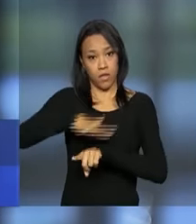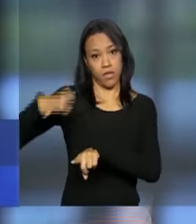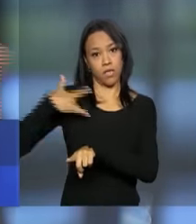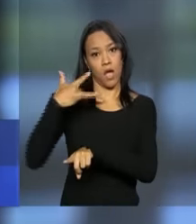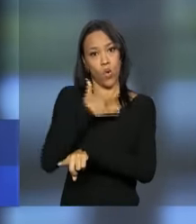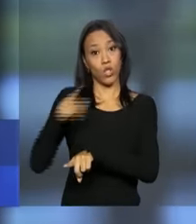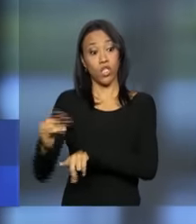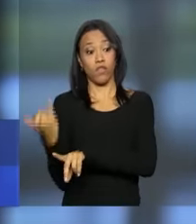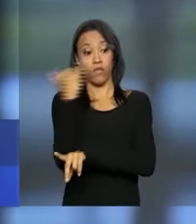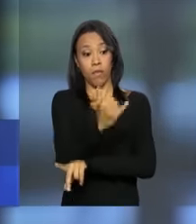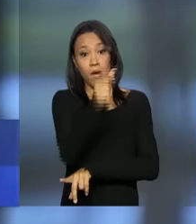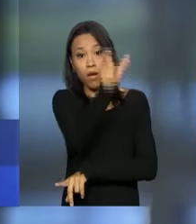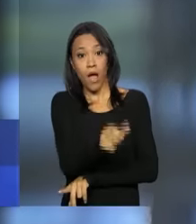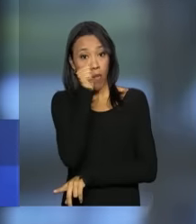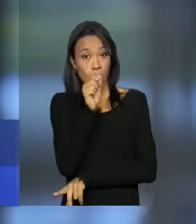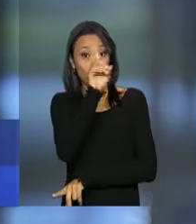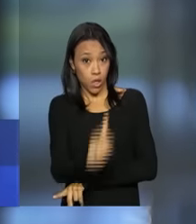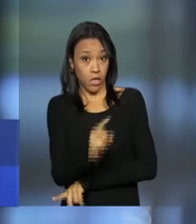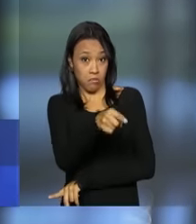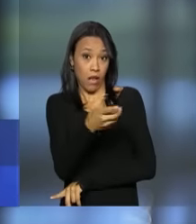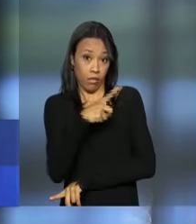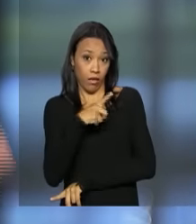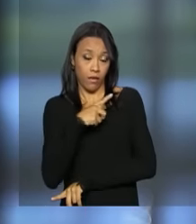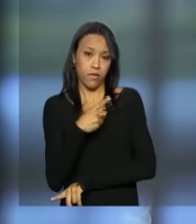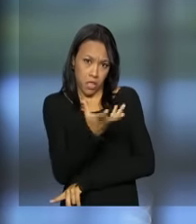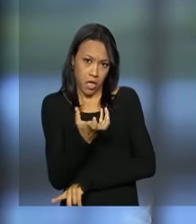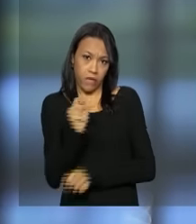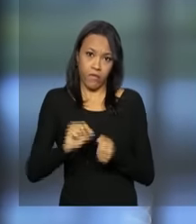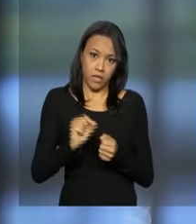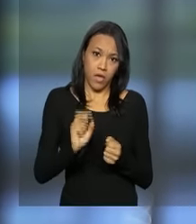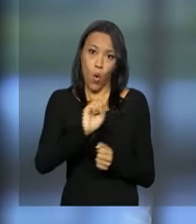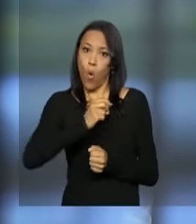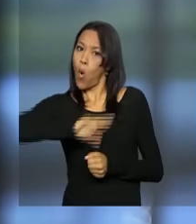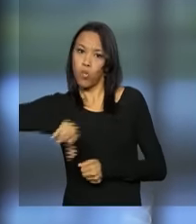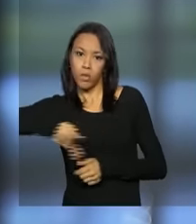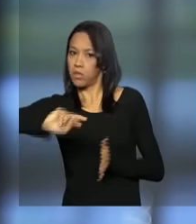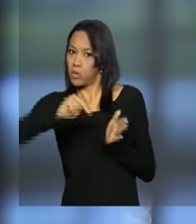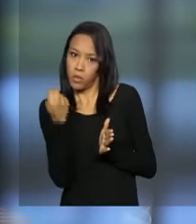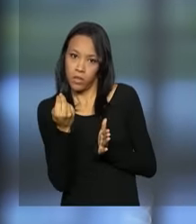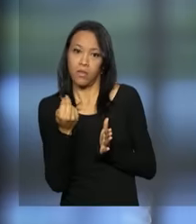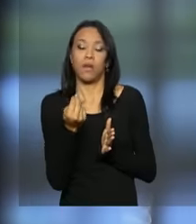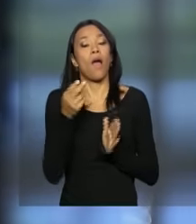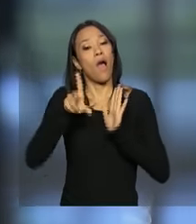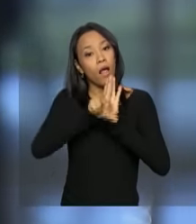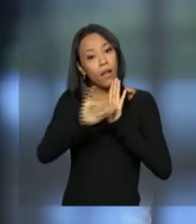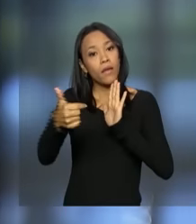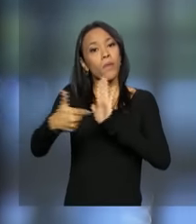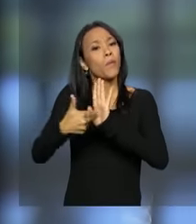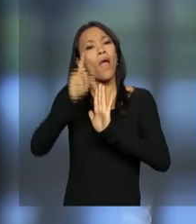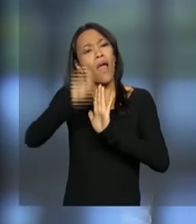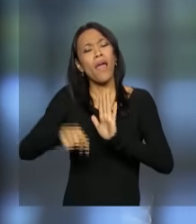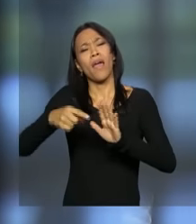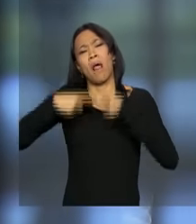a informar a mulher o direito que ela tem de realizar o procedimento. Para a presidenta Dilma Rousseff, a lei responde a